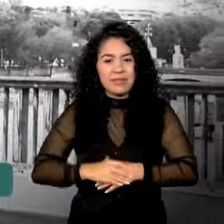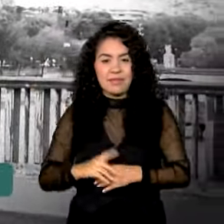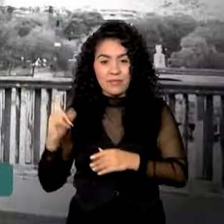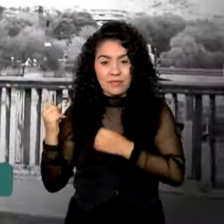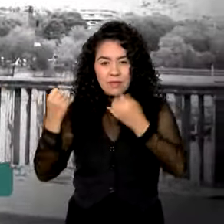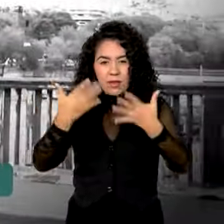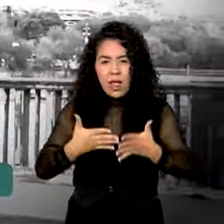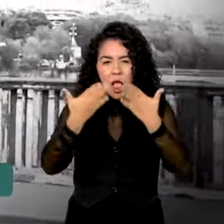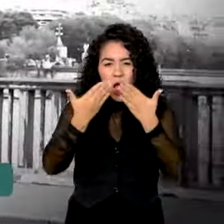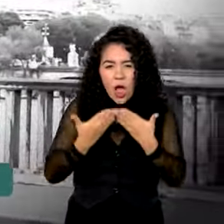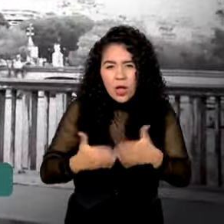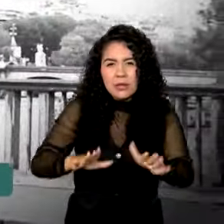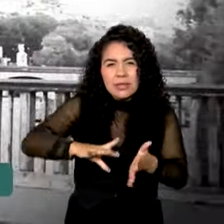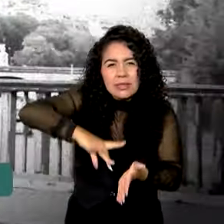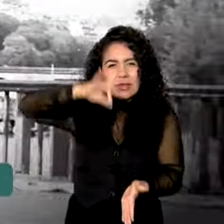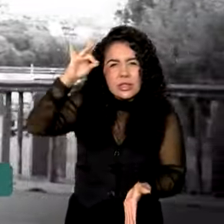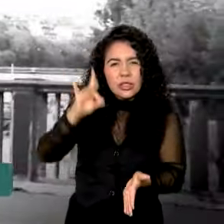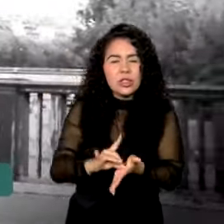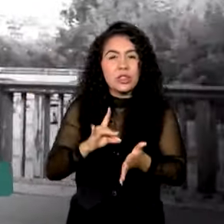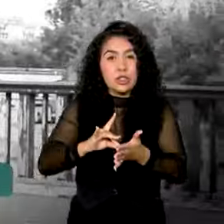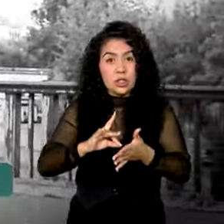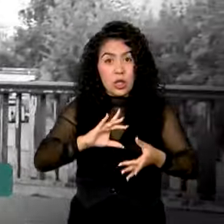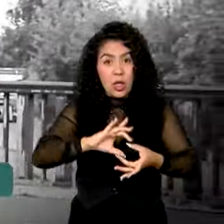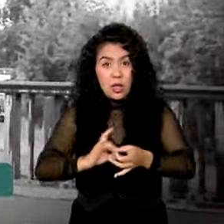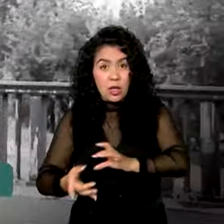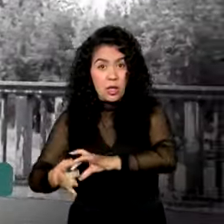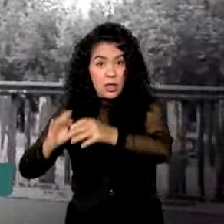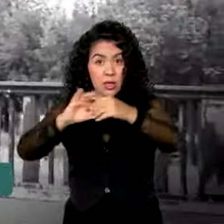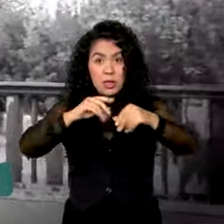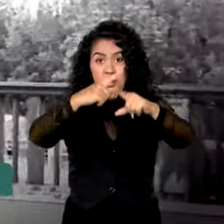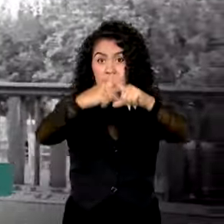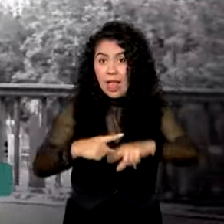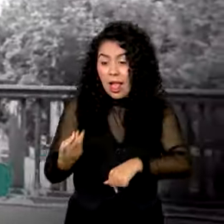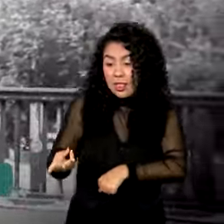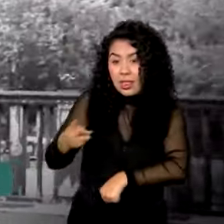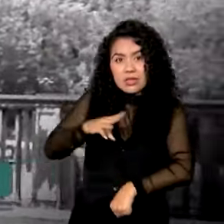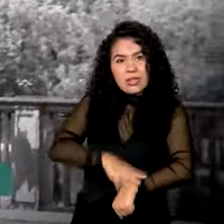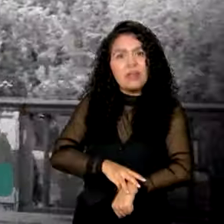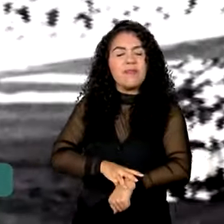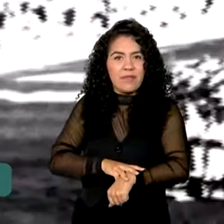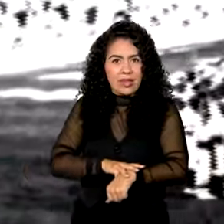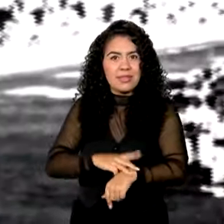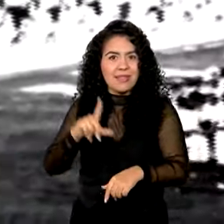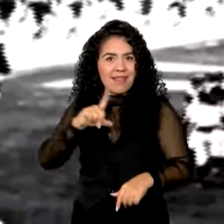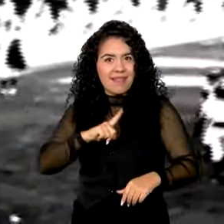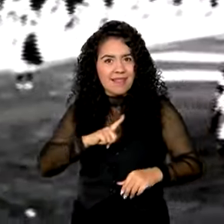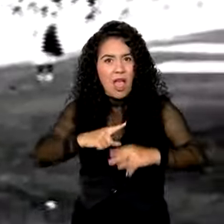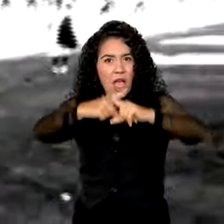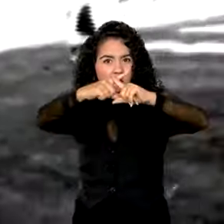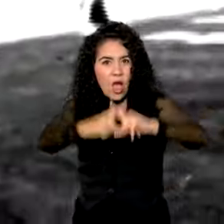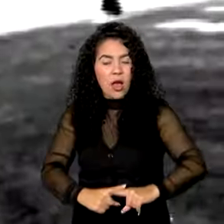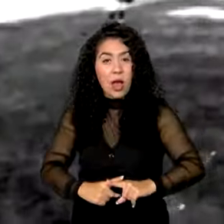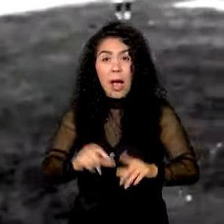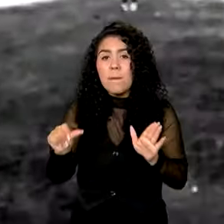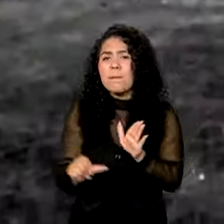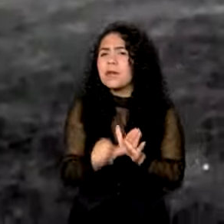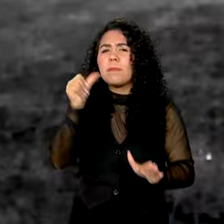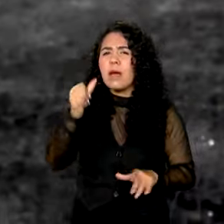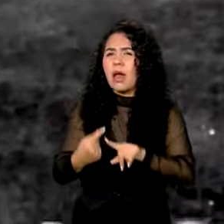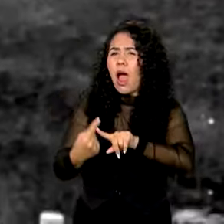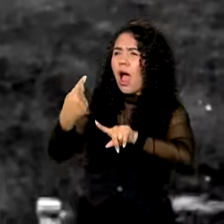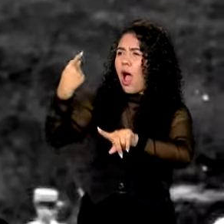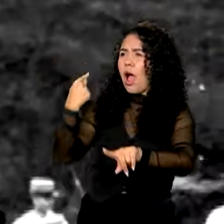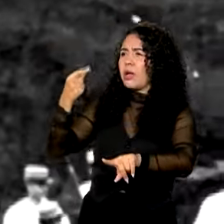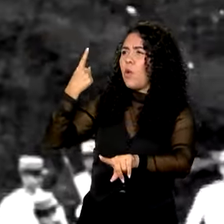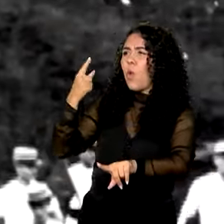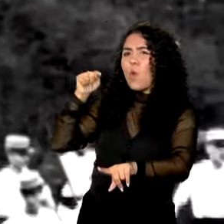Jogos Olímpicos da Era Moderna, essa é a terceira vez que a cidade cedia a competição. A primeira foi no ano de 1900,